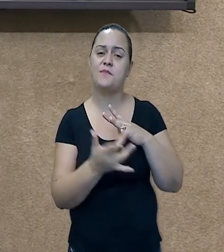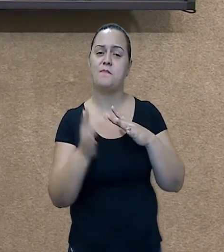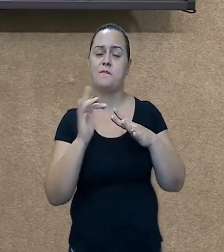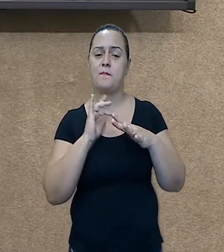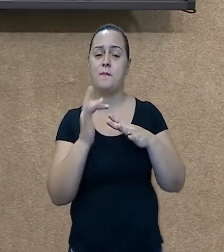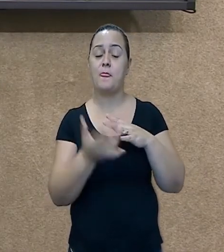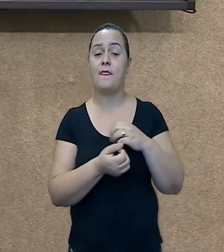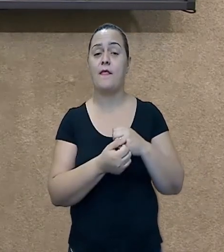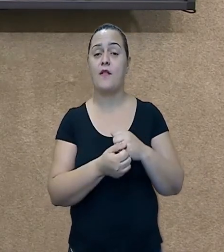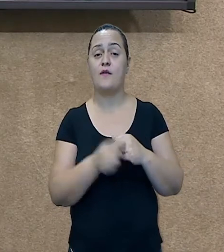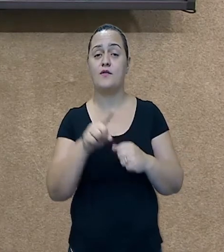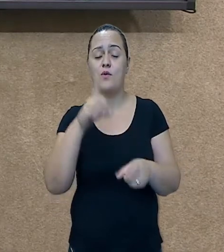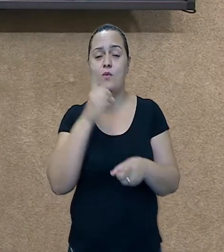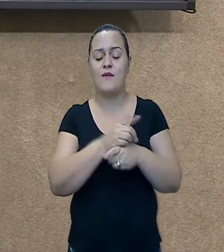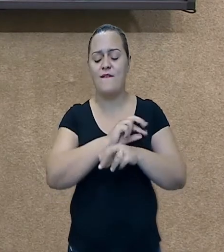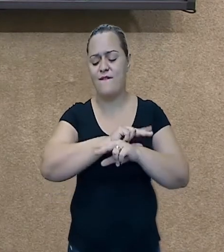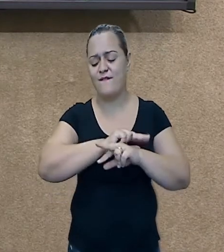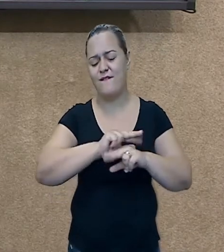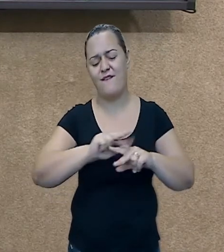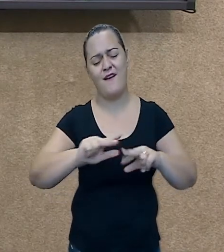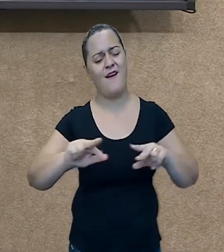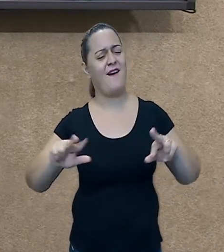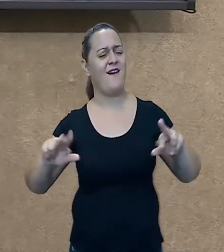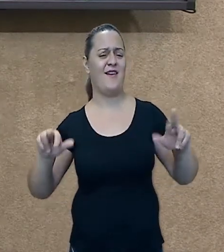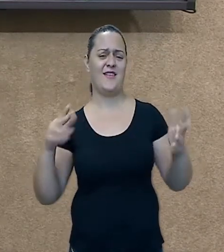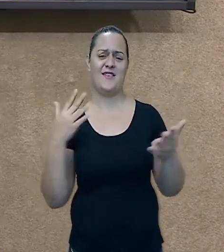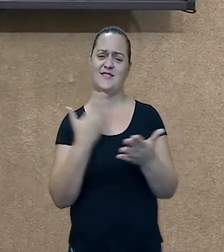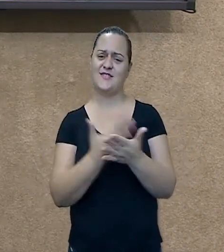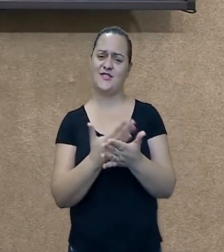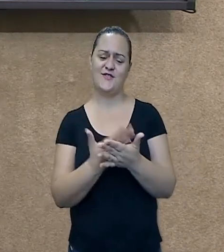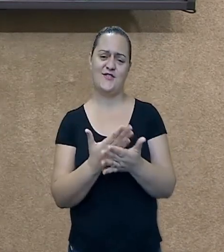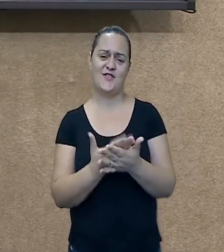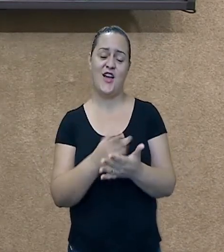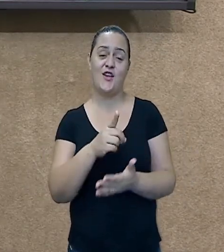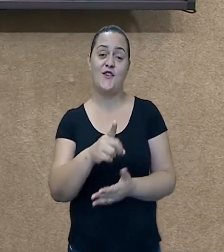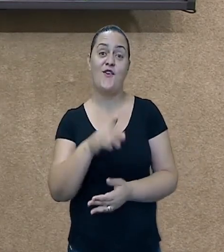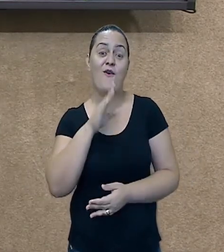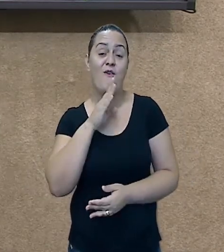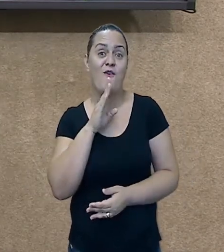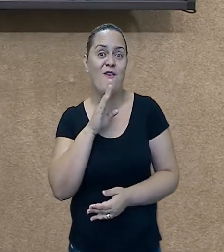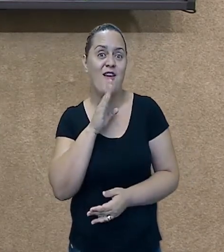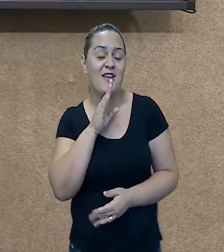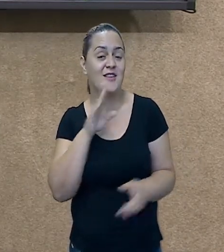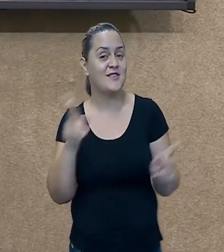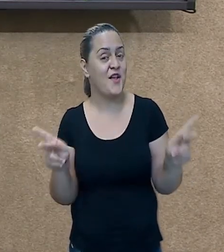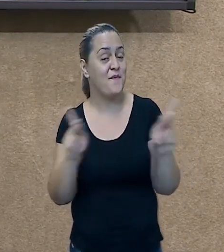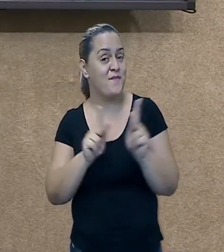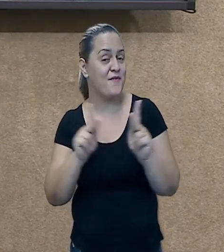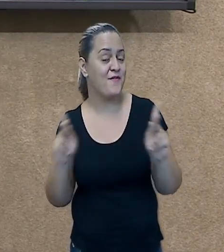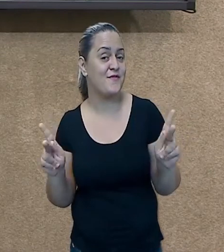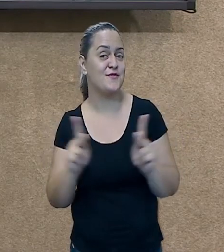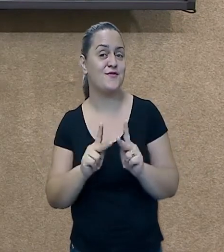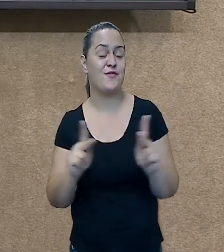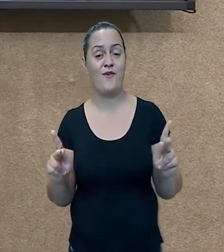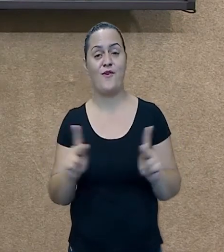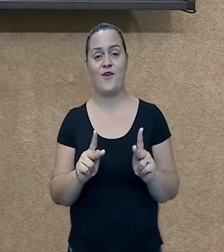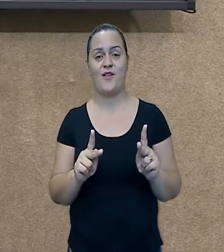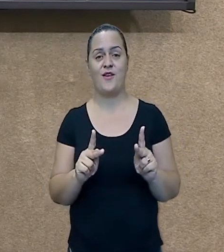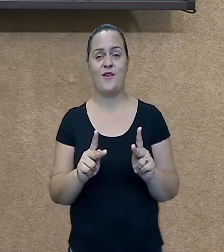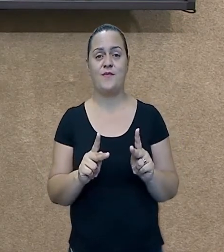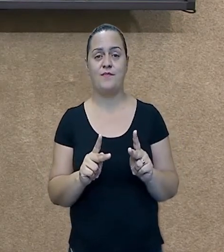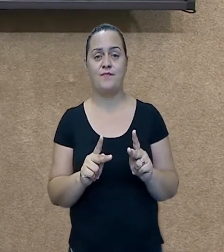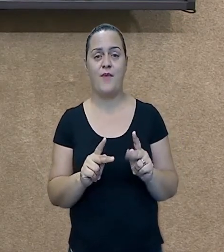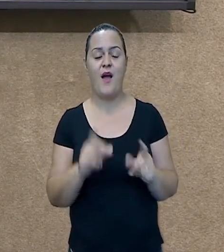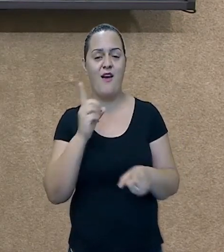várias atividades. Você vai poder conhecer a sua professora, retornar lá pegando todas as